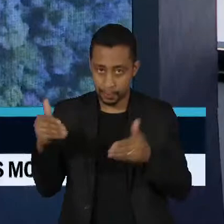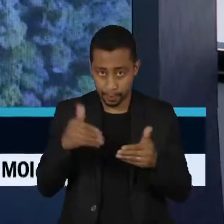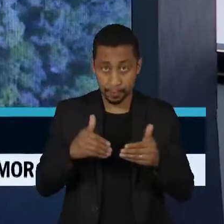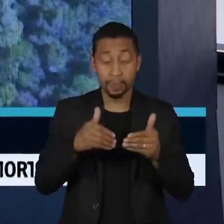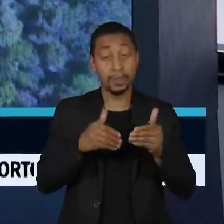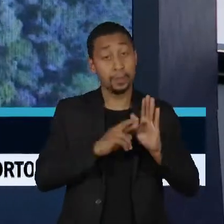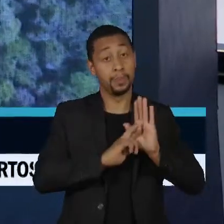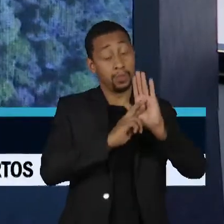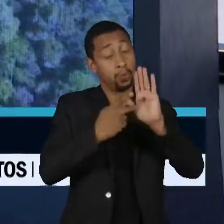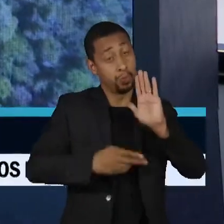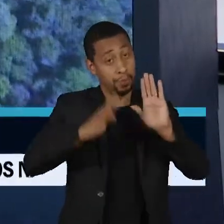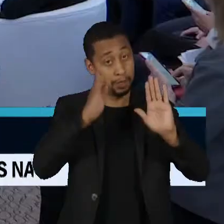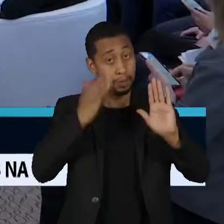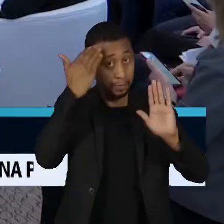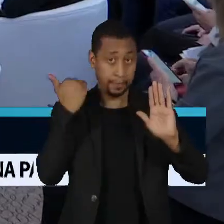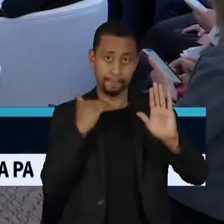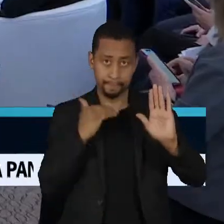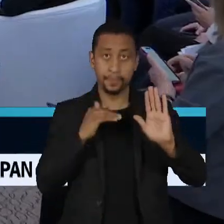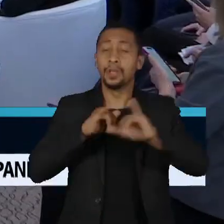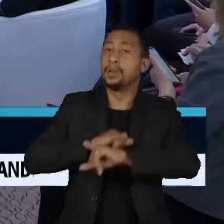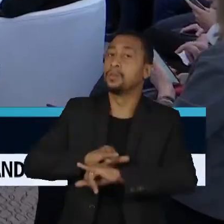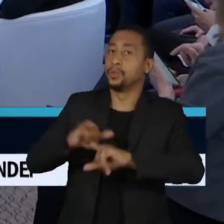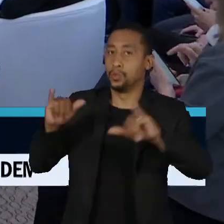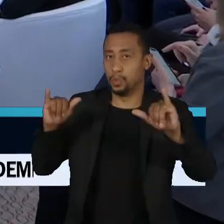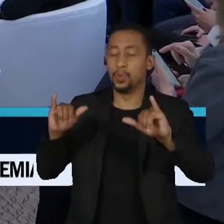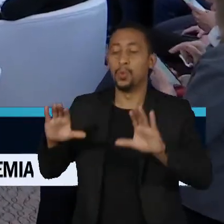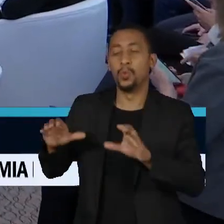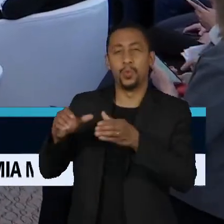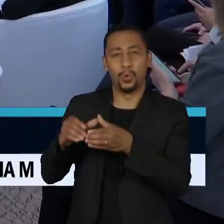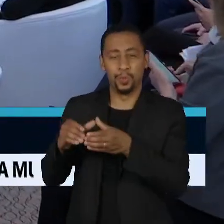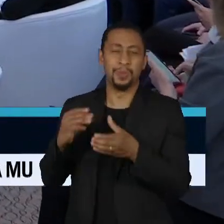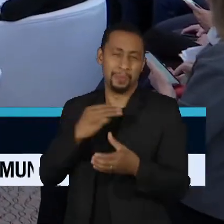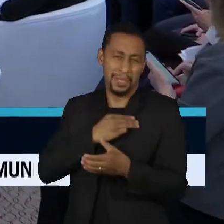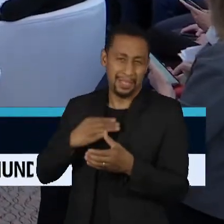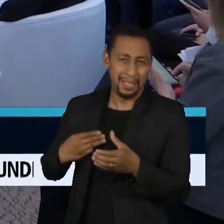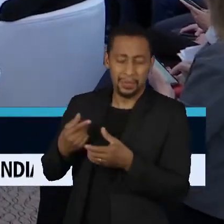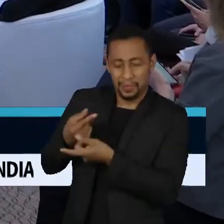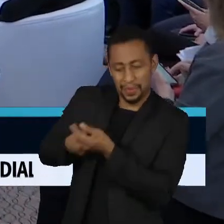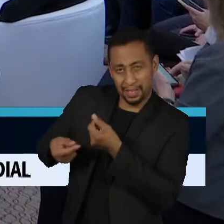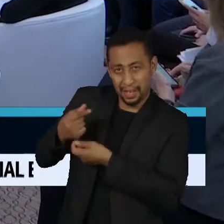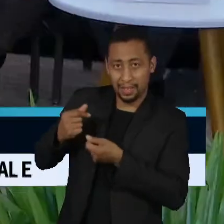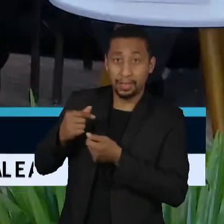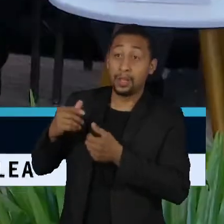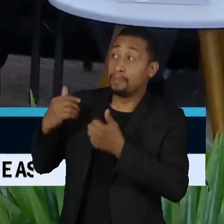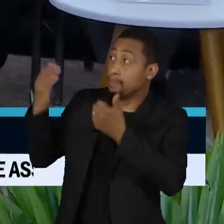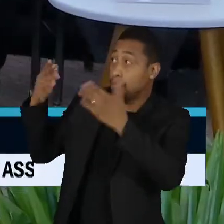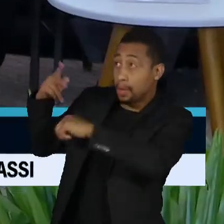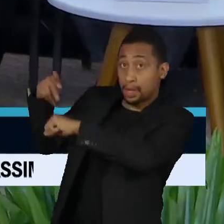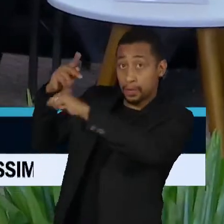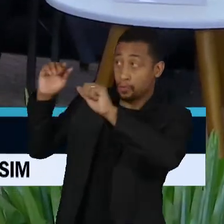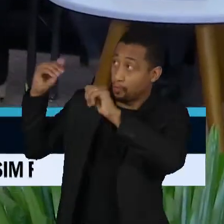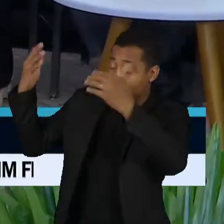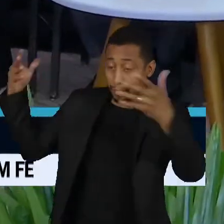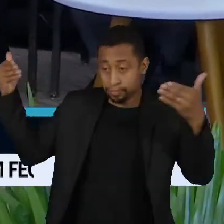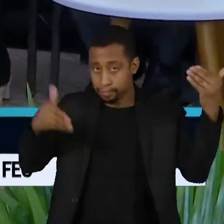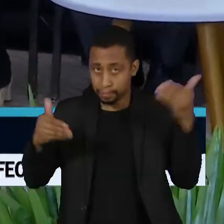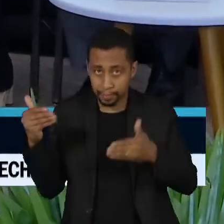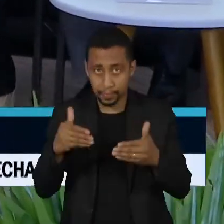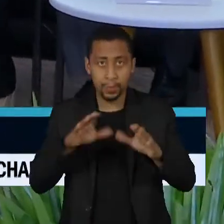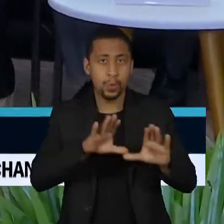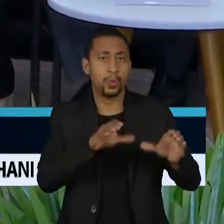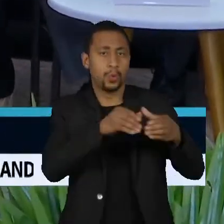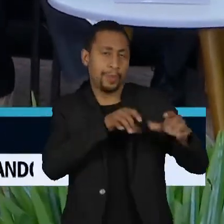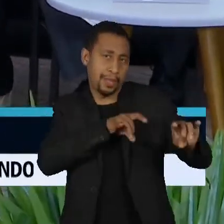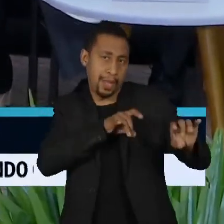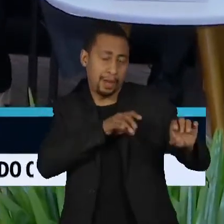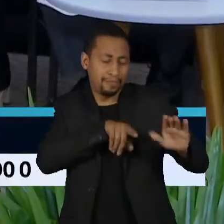Foram anunciados uma rede de ministros de Finanças e Planejamento dos países da região e um grupo técnico especializado em questões climáticas